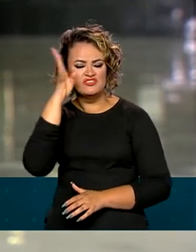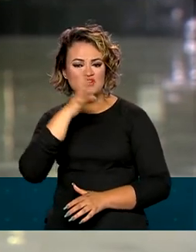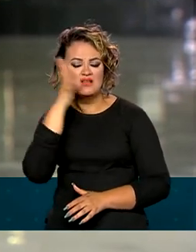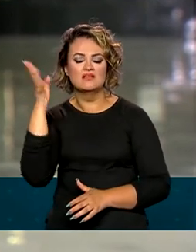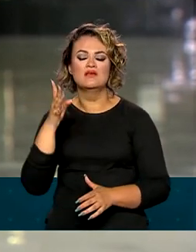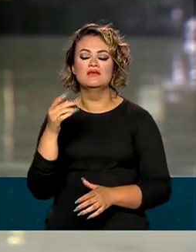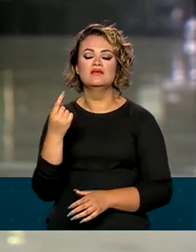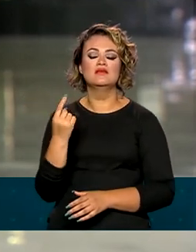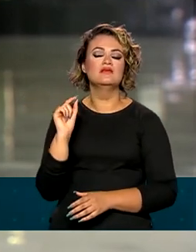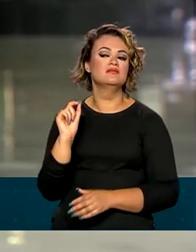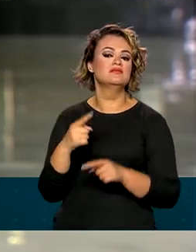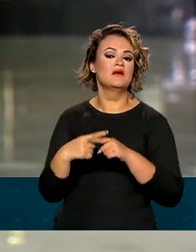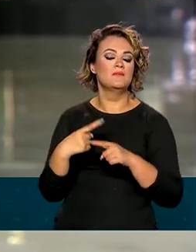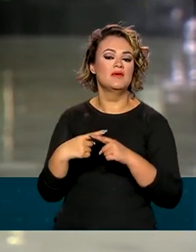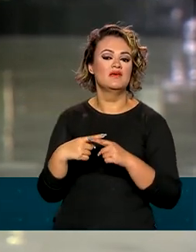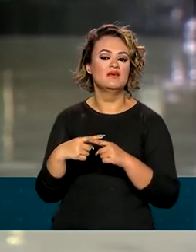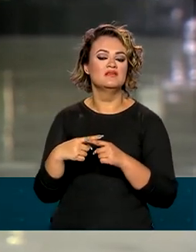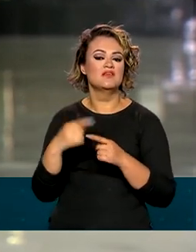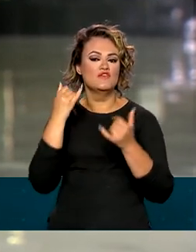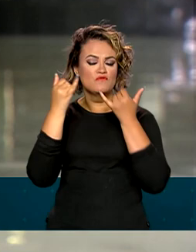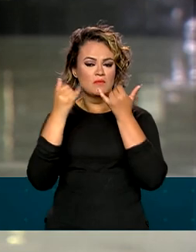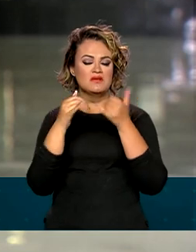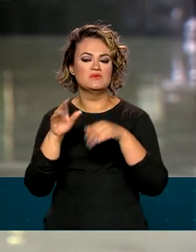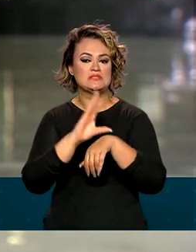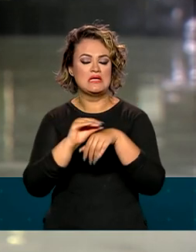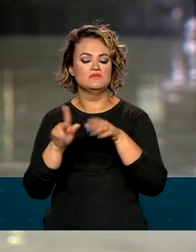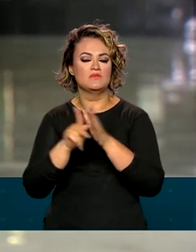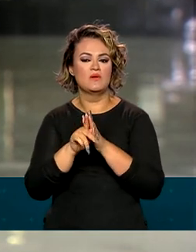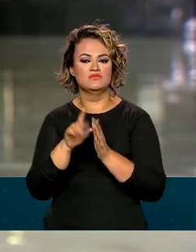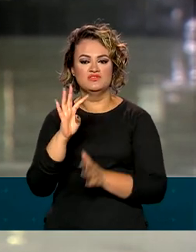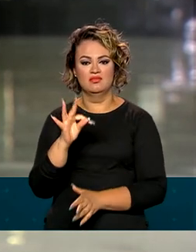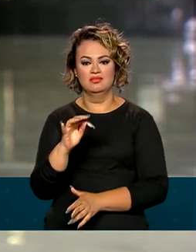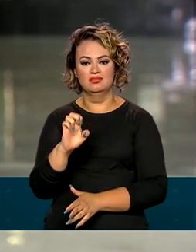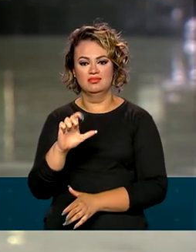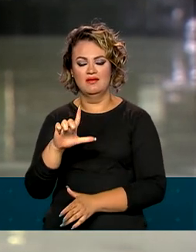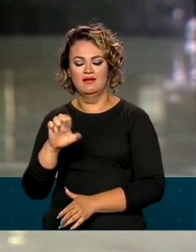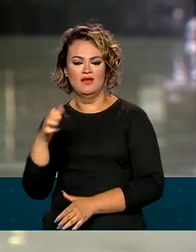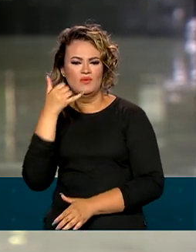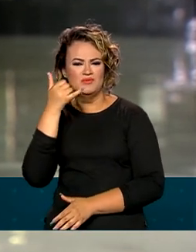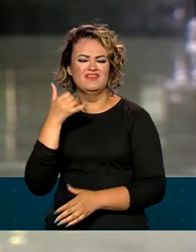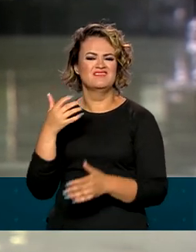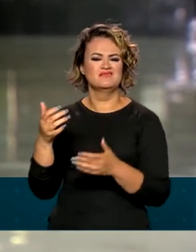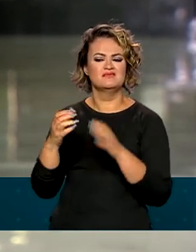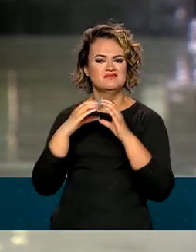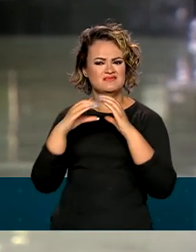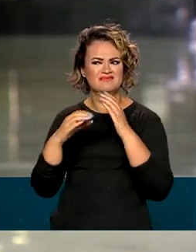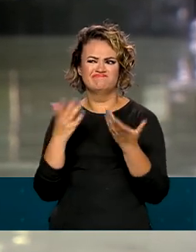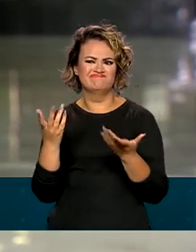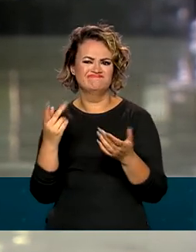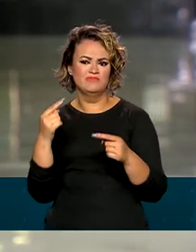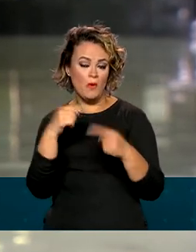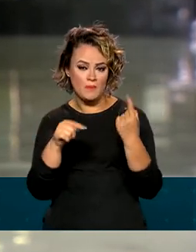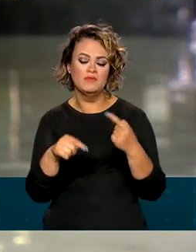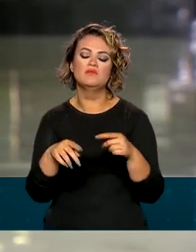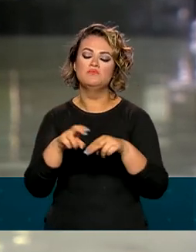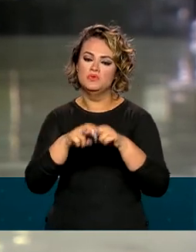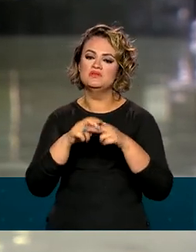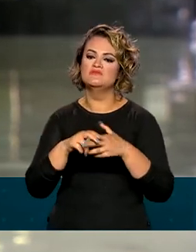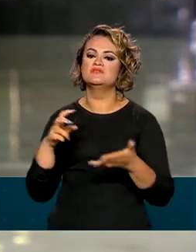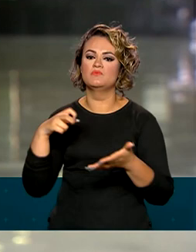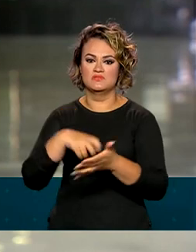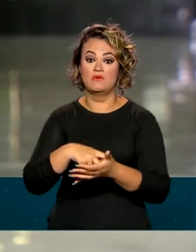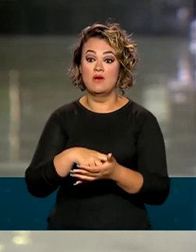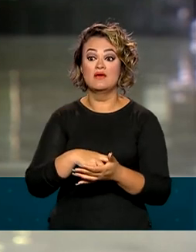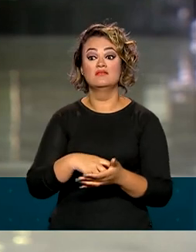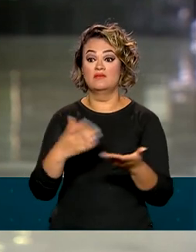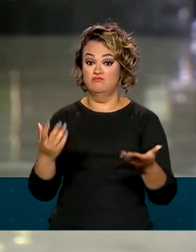uso inadequado dos serviços de telecomunicações. Também fazem parte das medidas anunciadas ontem a determinação para que as